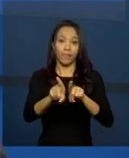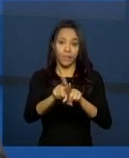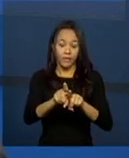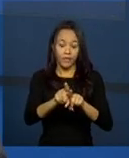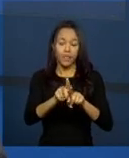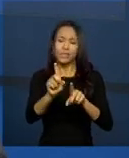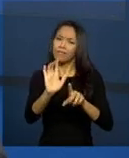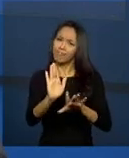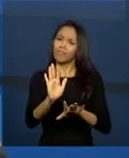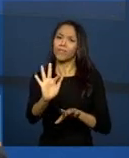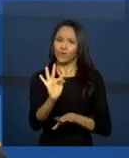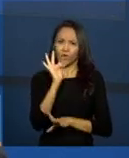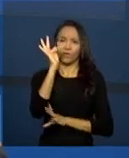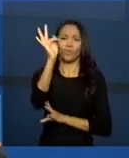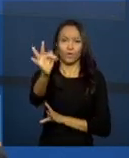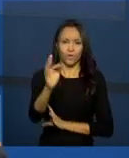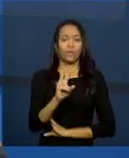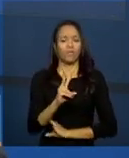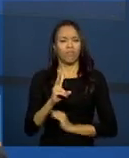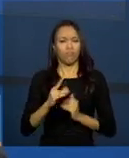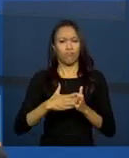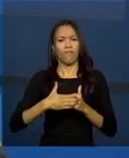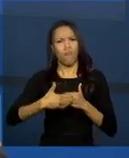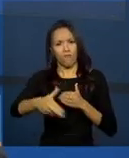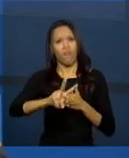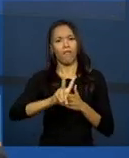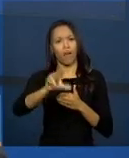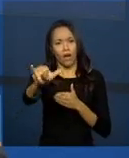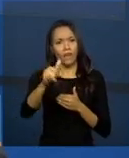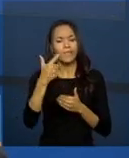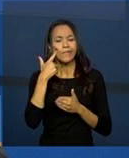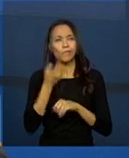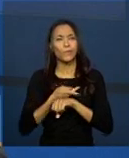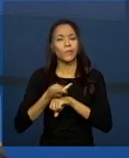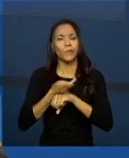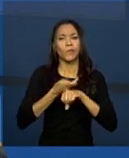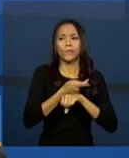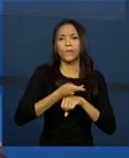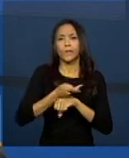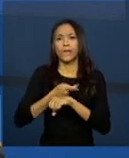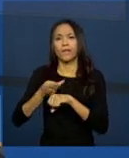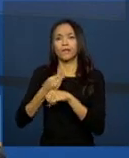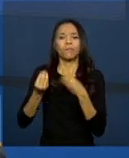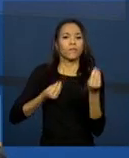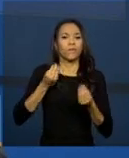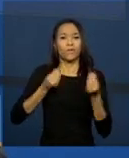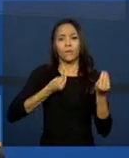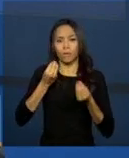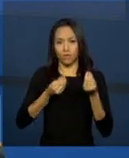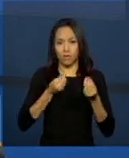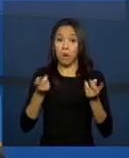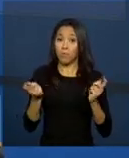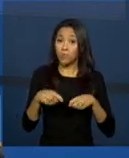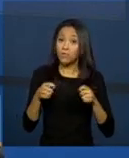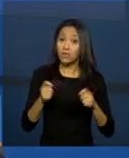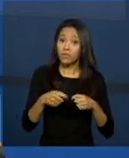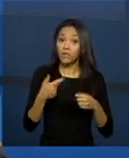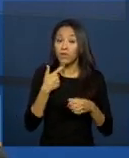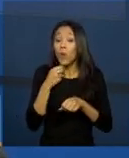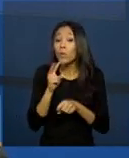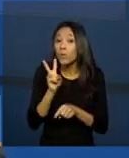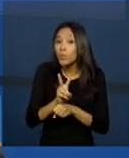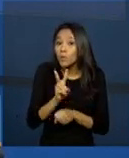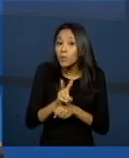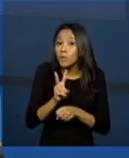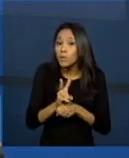E, futuramente, nós teremos, sim, que encontrar alguma maneira de que possa ser feito, ainda que de maneira provisória,